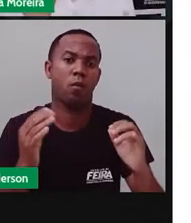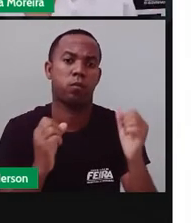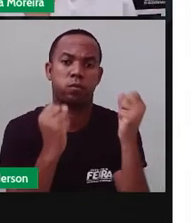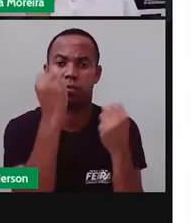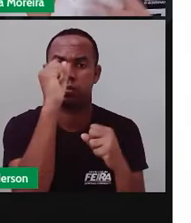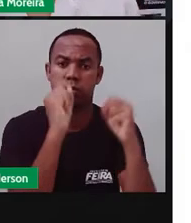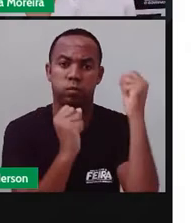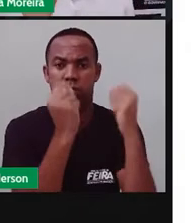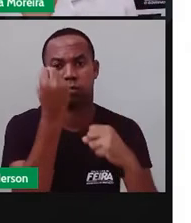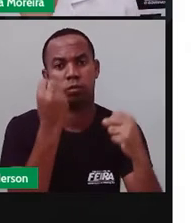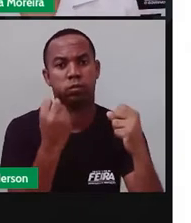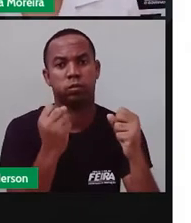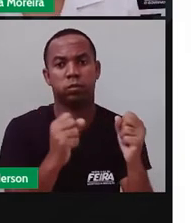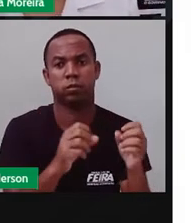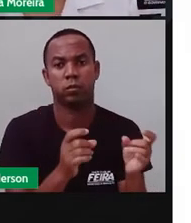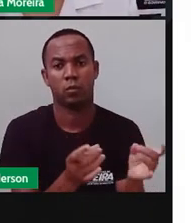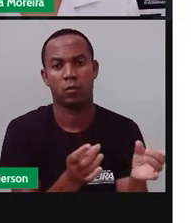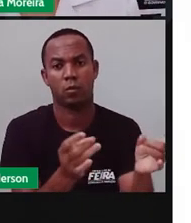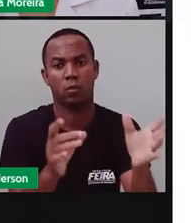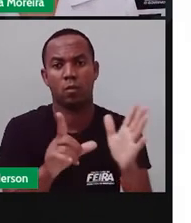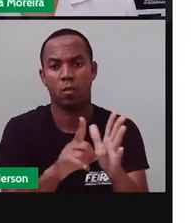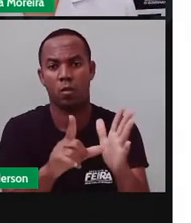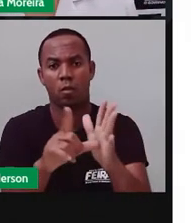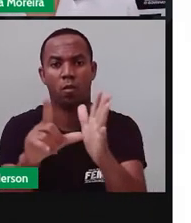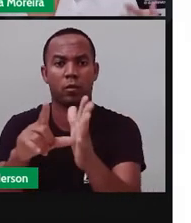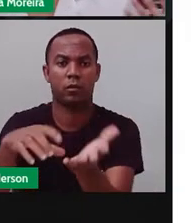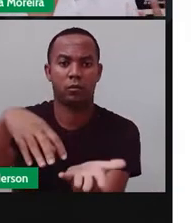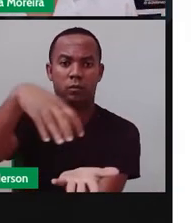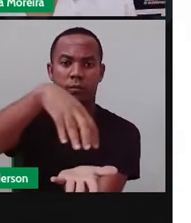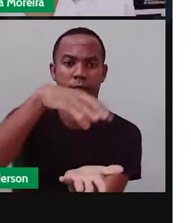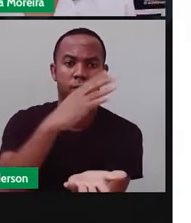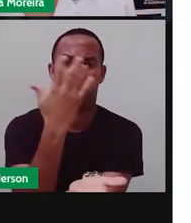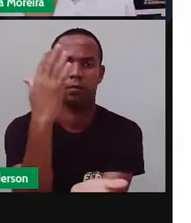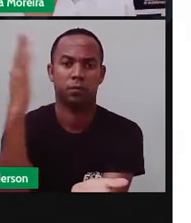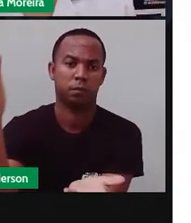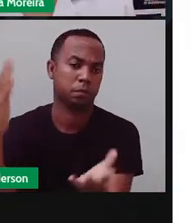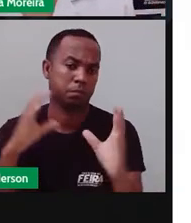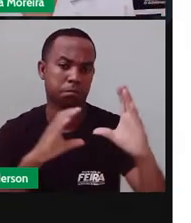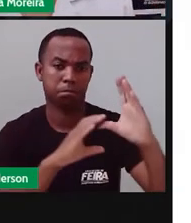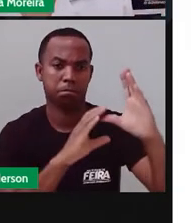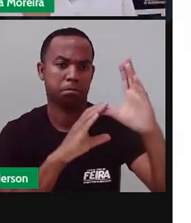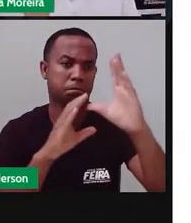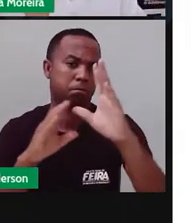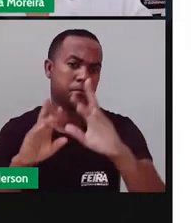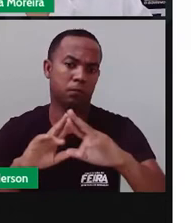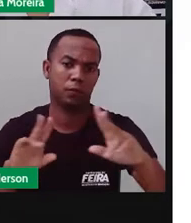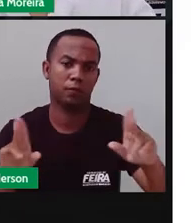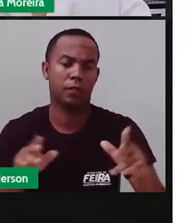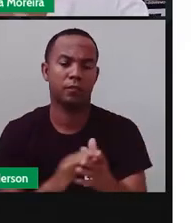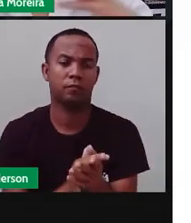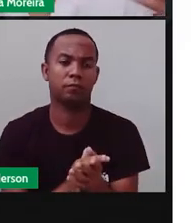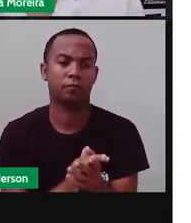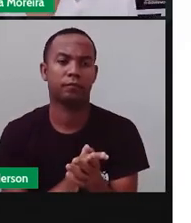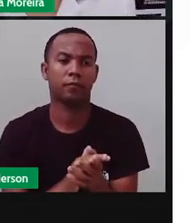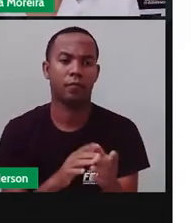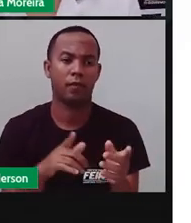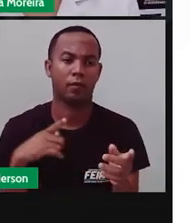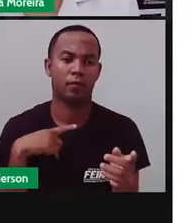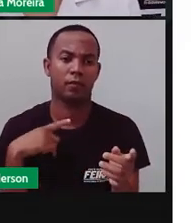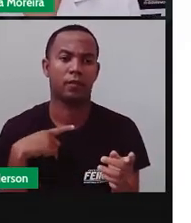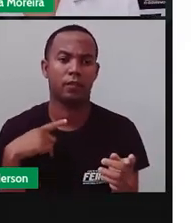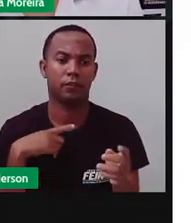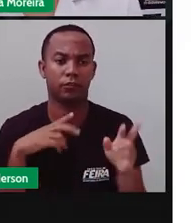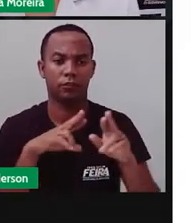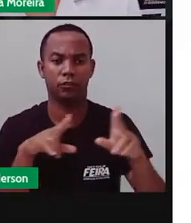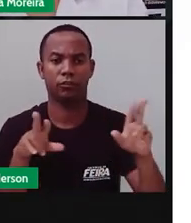monumentos e várias outras coisas, não é isso? Então, os bairros, eles têm o quê? Características